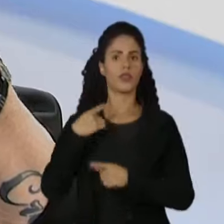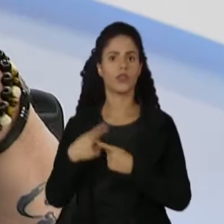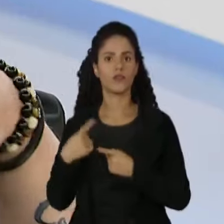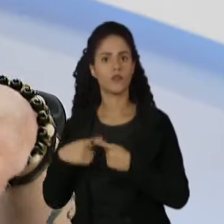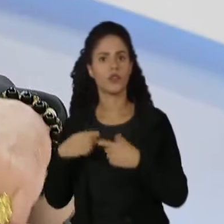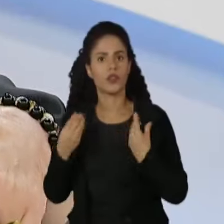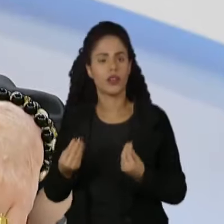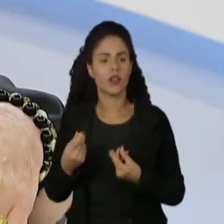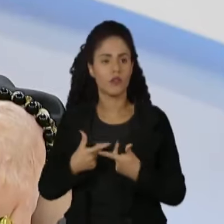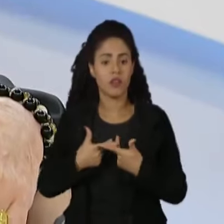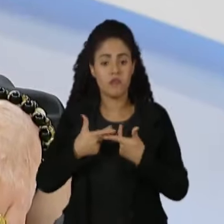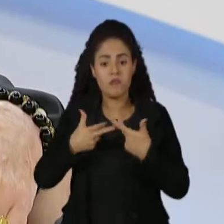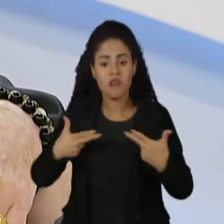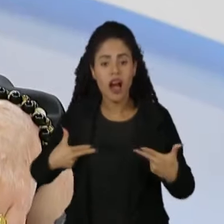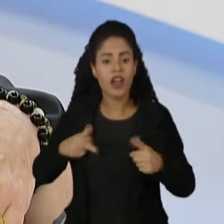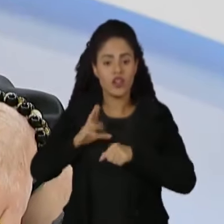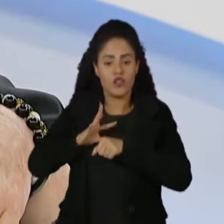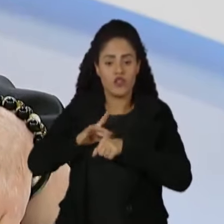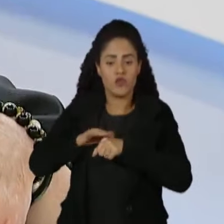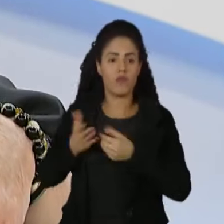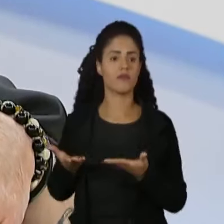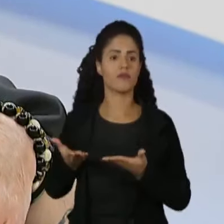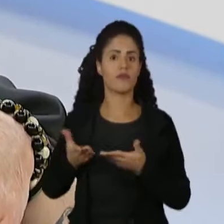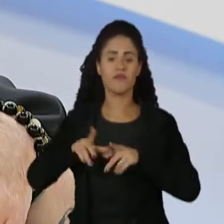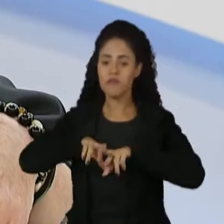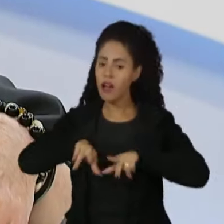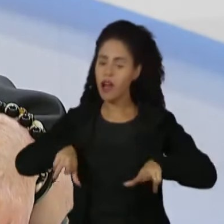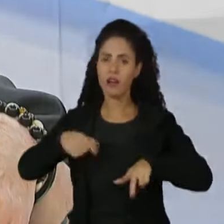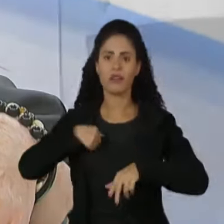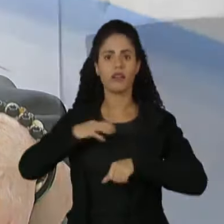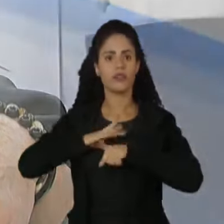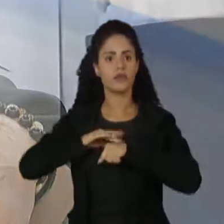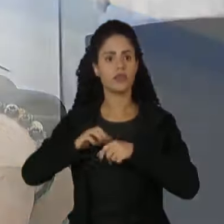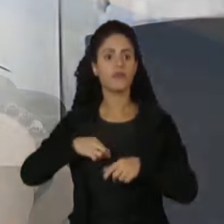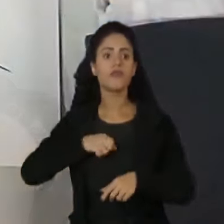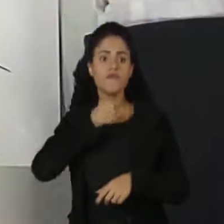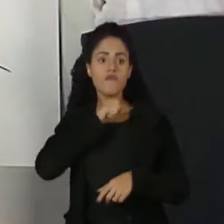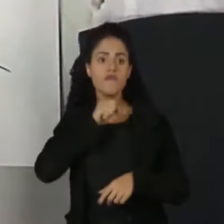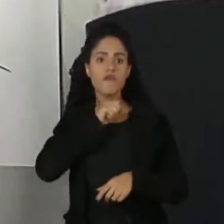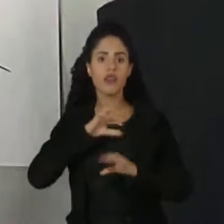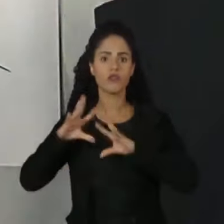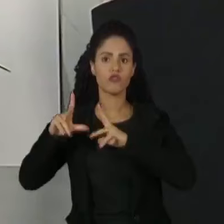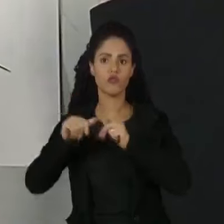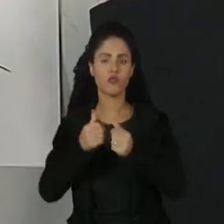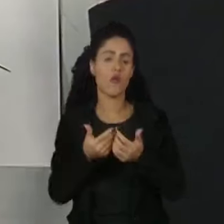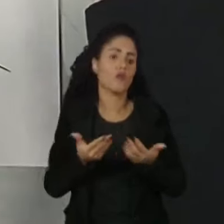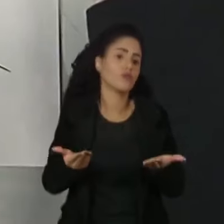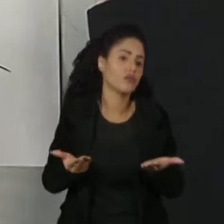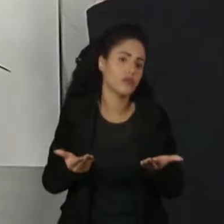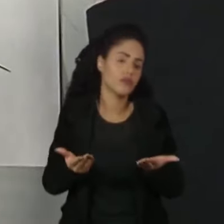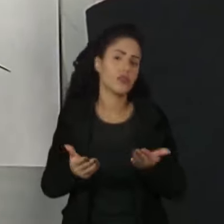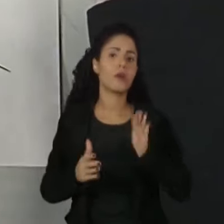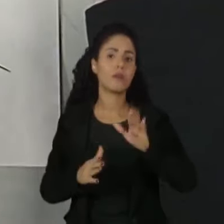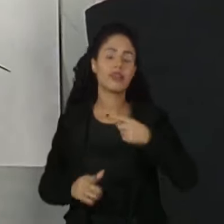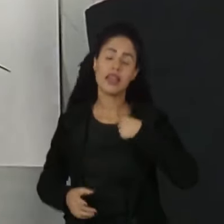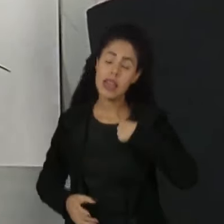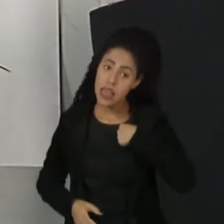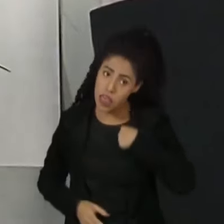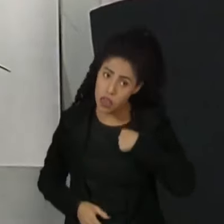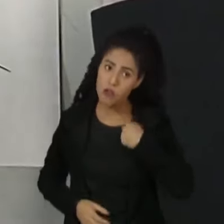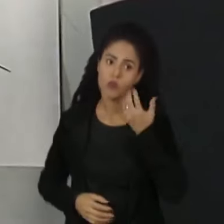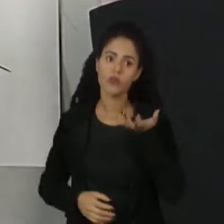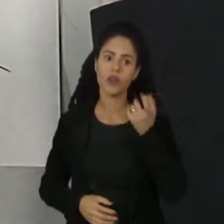comorbidades e que na realidade eu sou o cara mais velho dos candidatos. Mas eu pretendo, eu